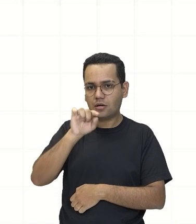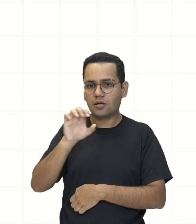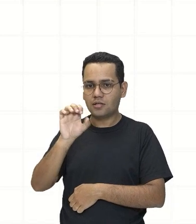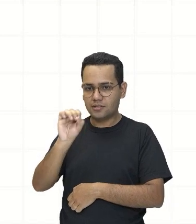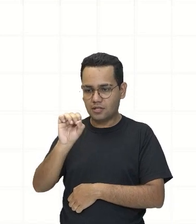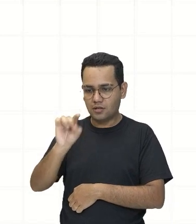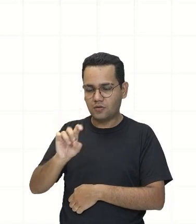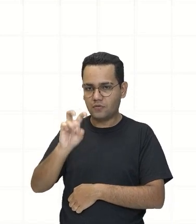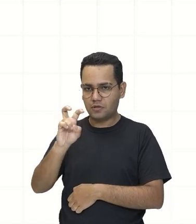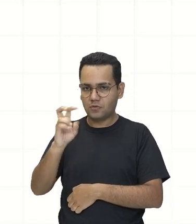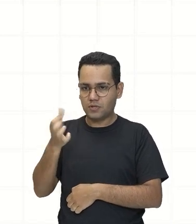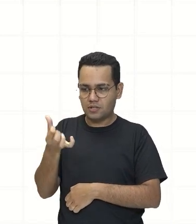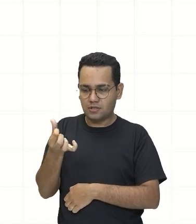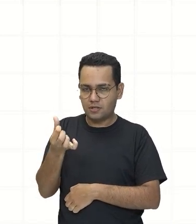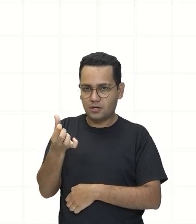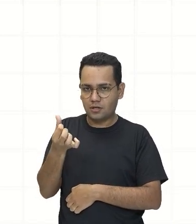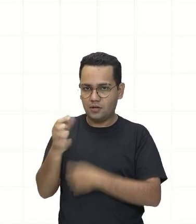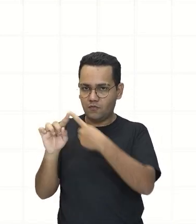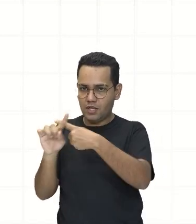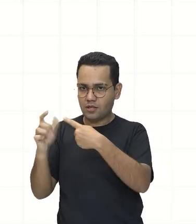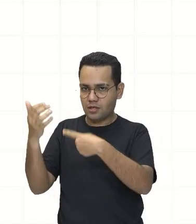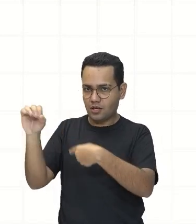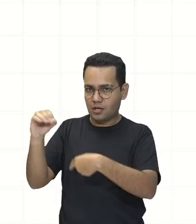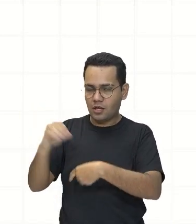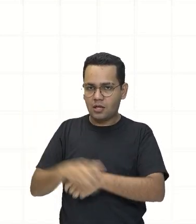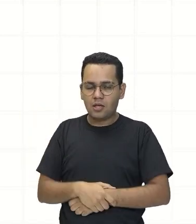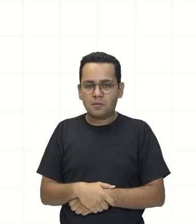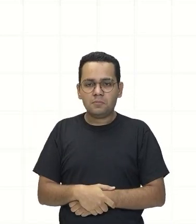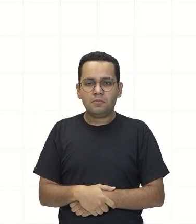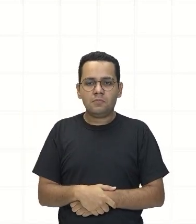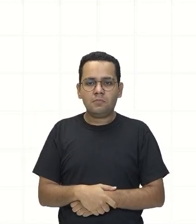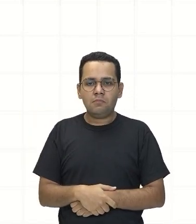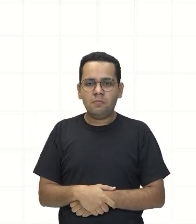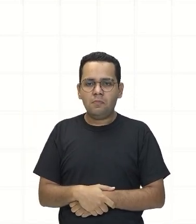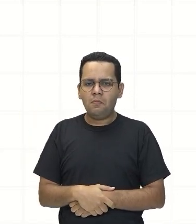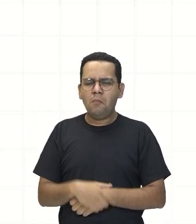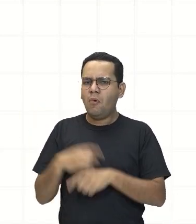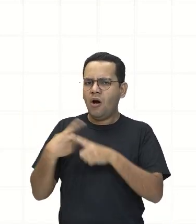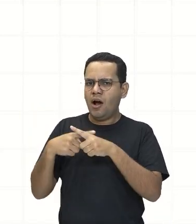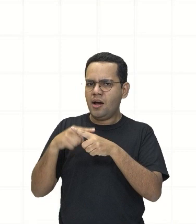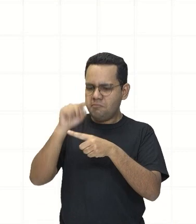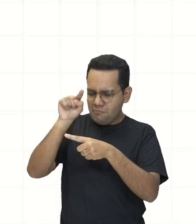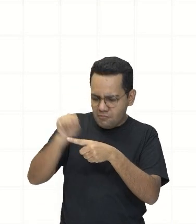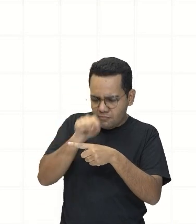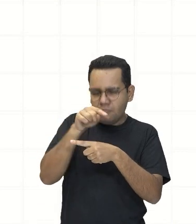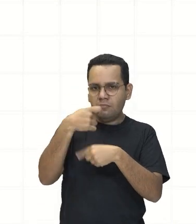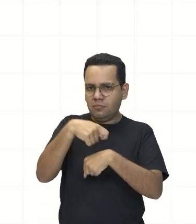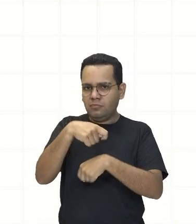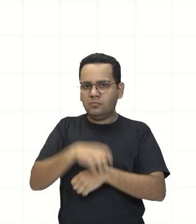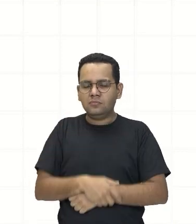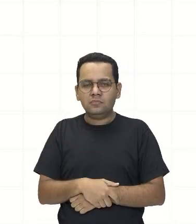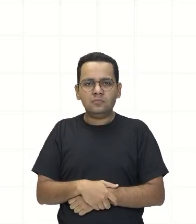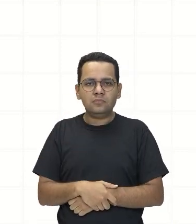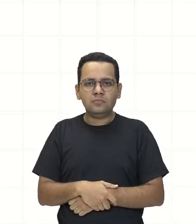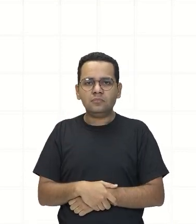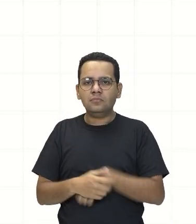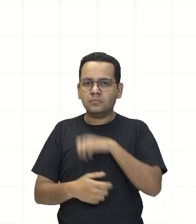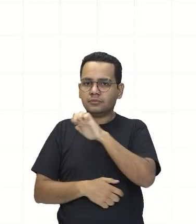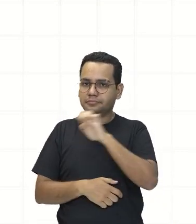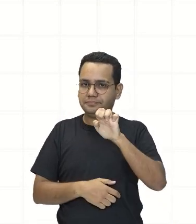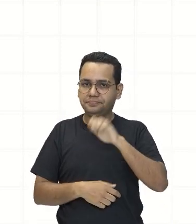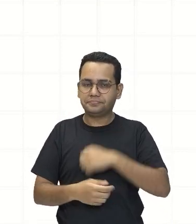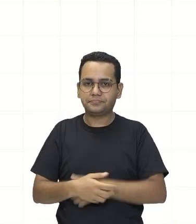,56 Vezes quanto? Vezes 10 Porque eu andei uma casa Né? Foi isso? Para a minha esquerda